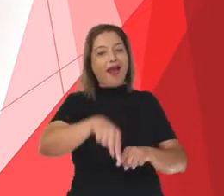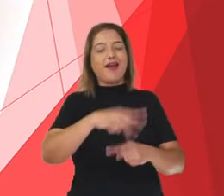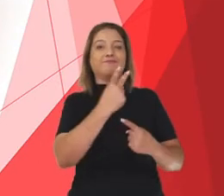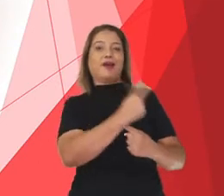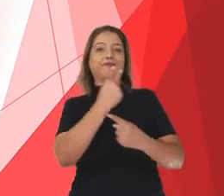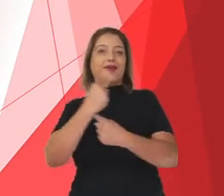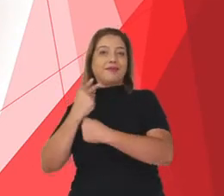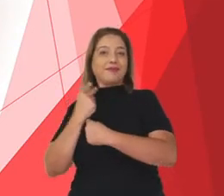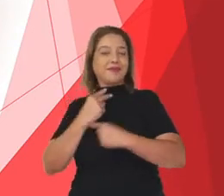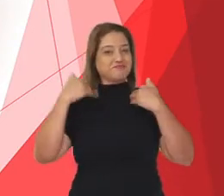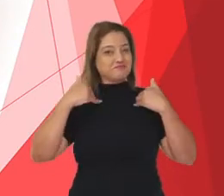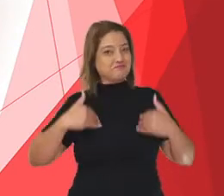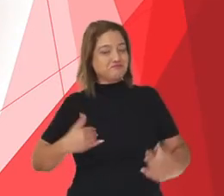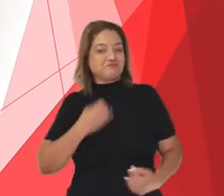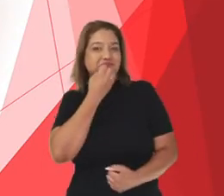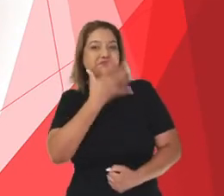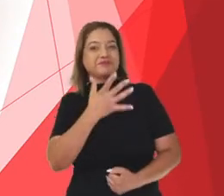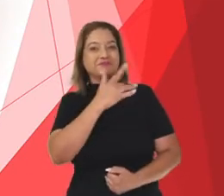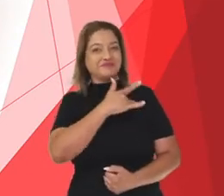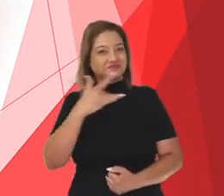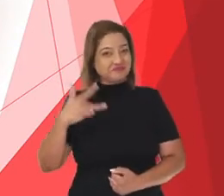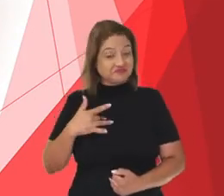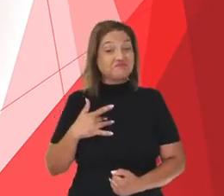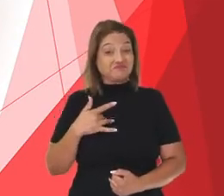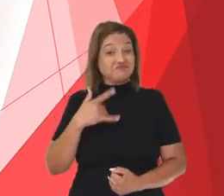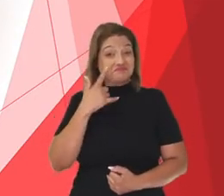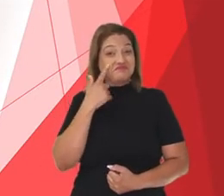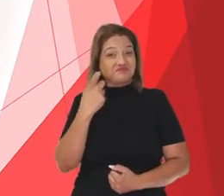protege. Viu só que interessante?